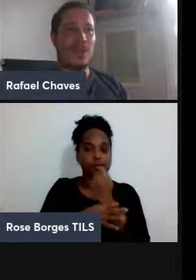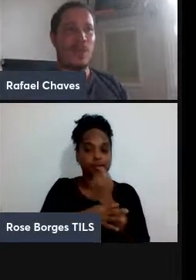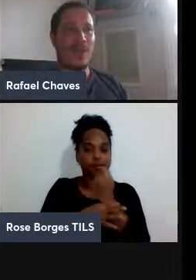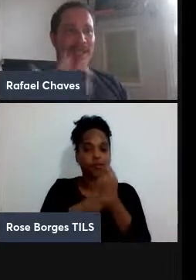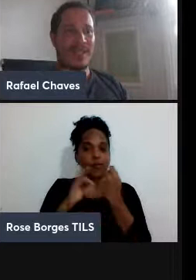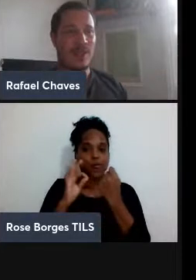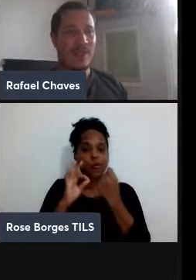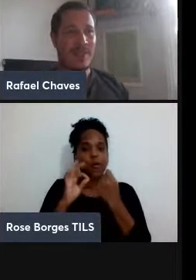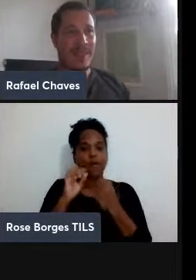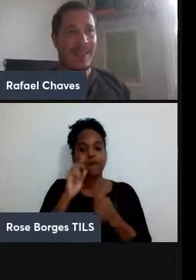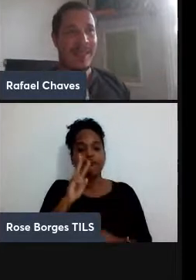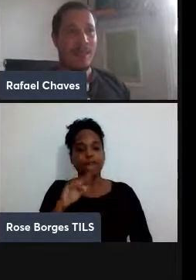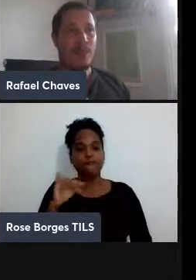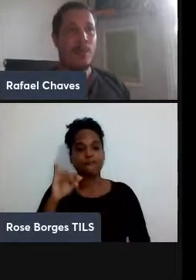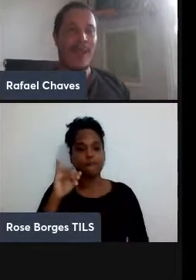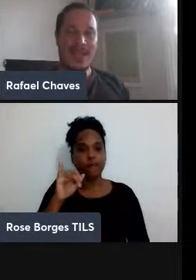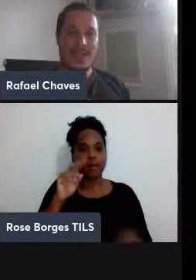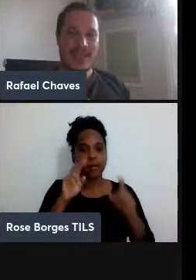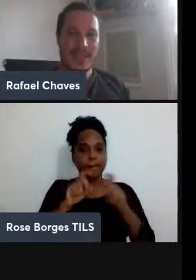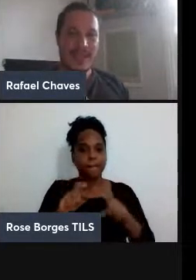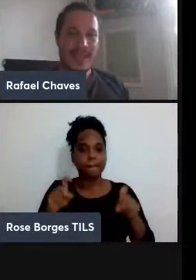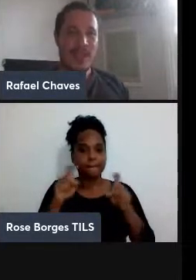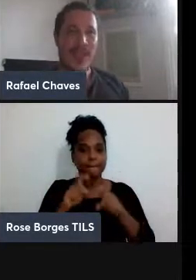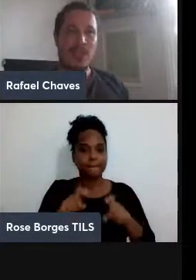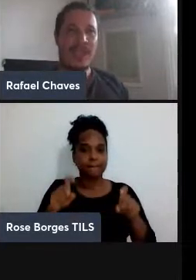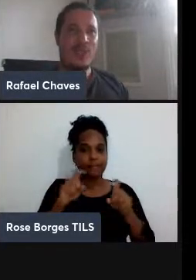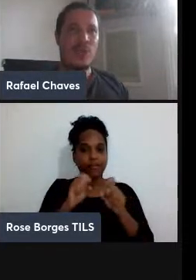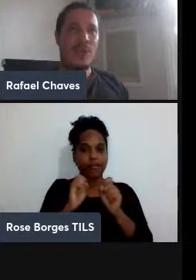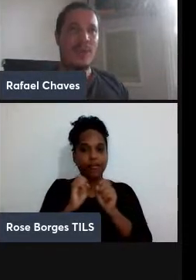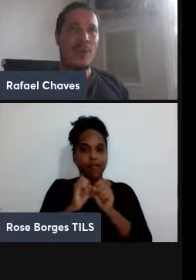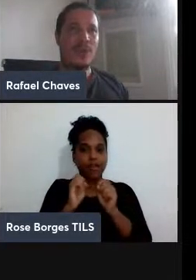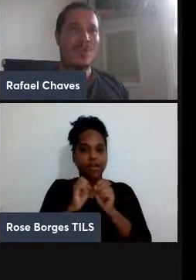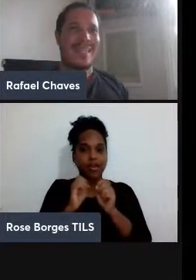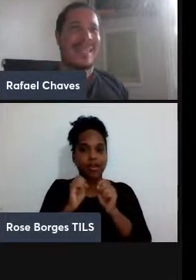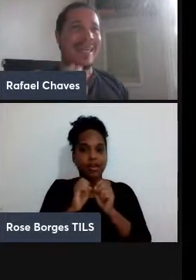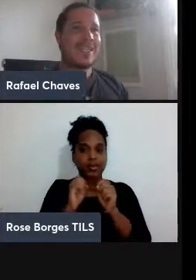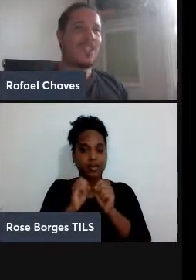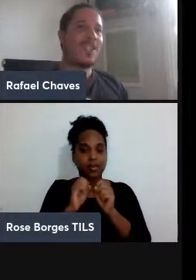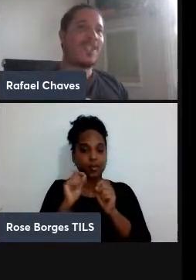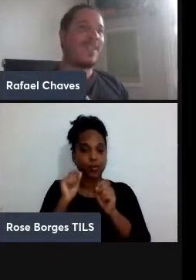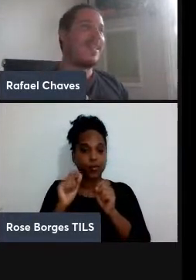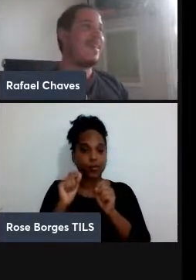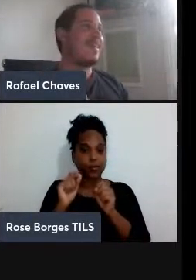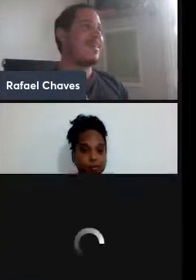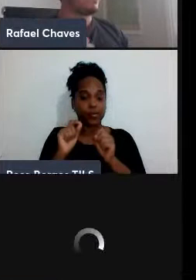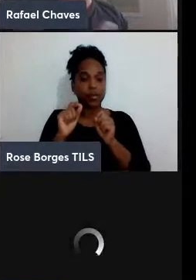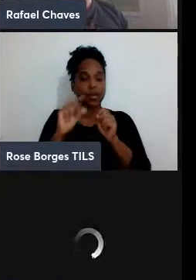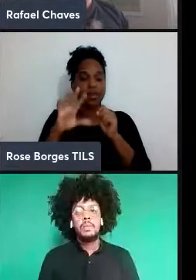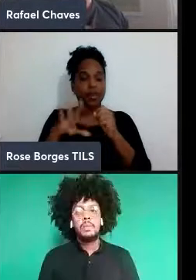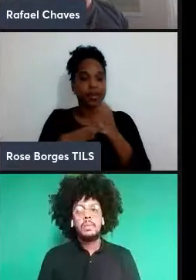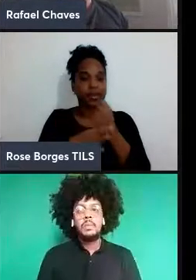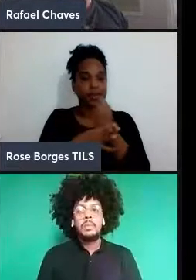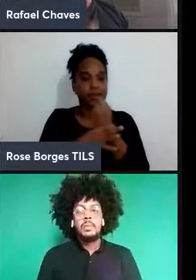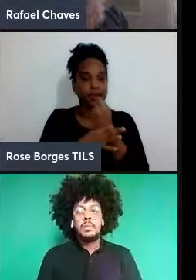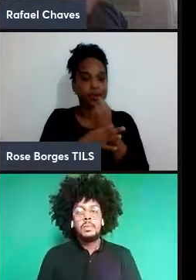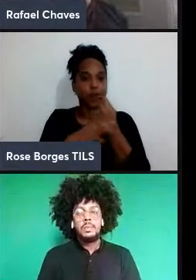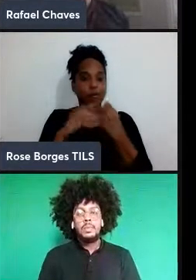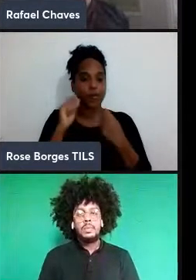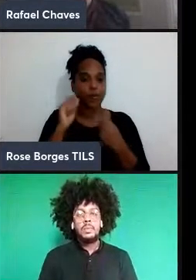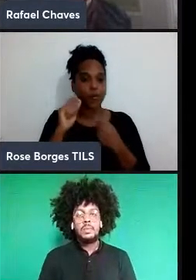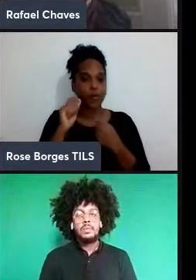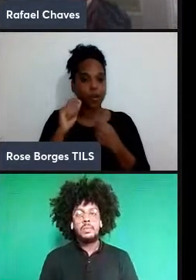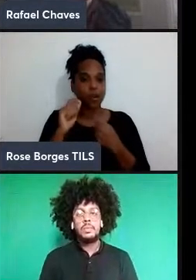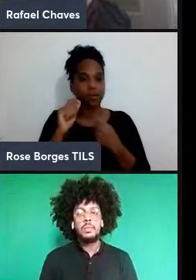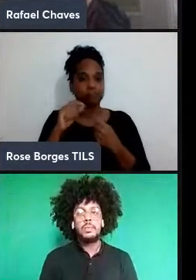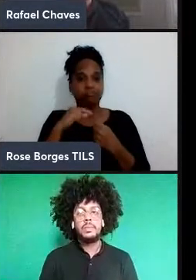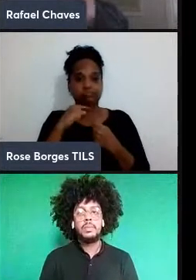fazendo a computação que ela promete fazer, e mais do isso, como é que eu posso garantir que eles não estão tentando roubar os meus